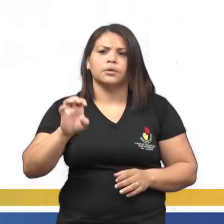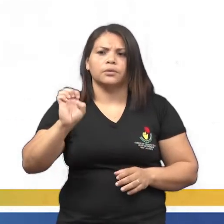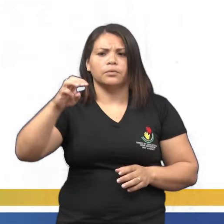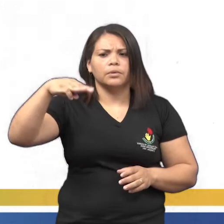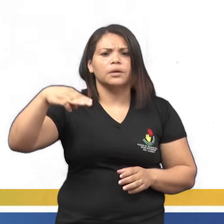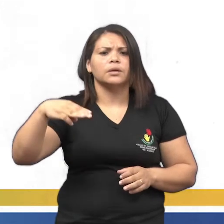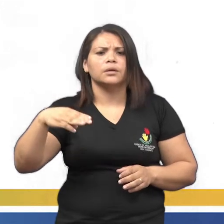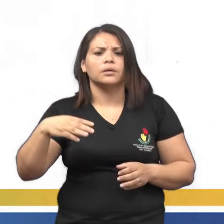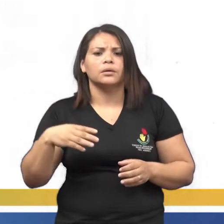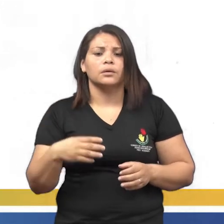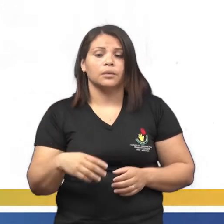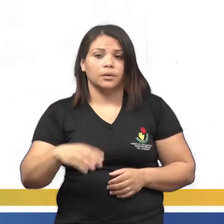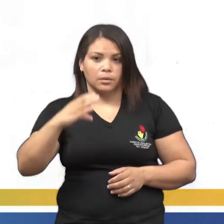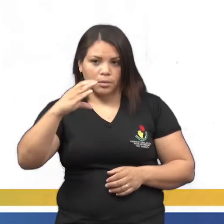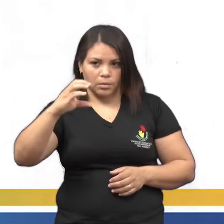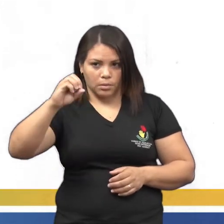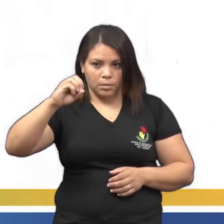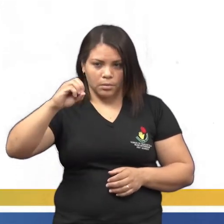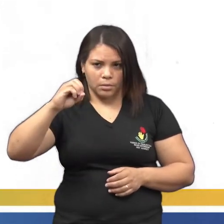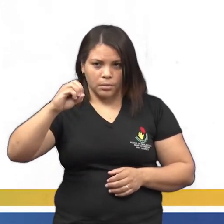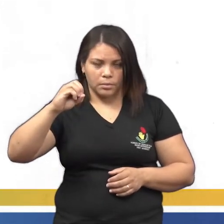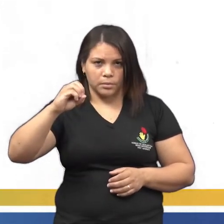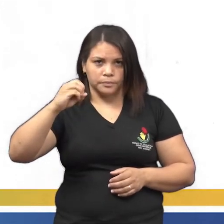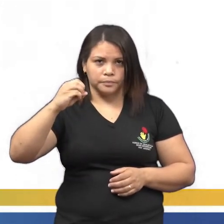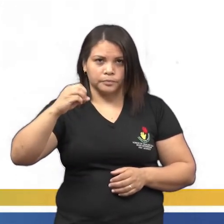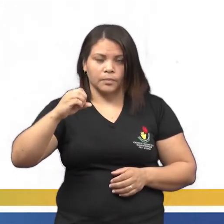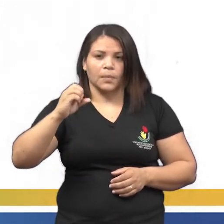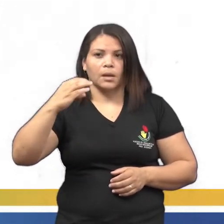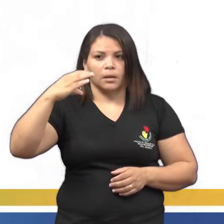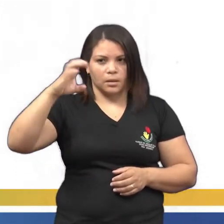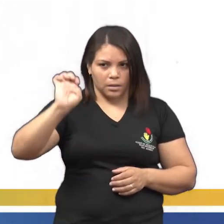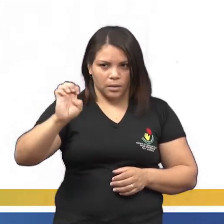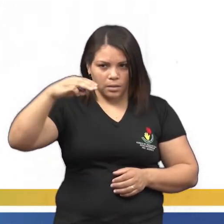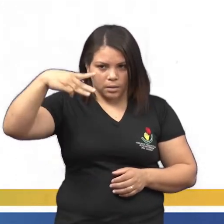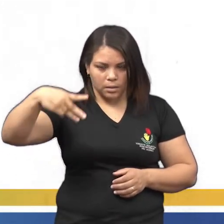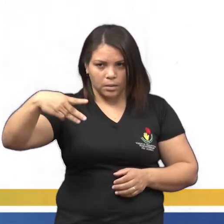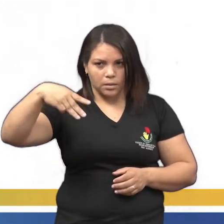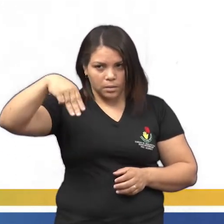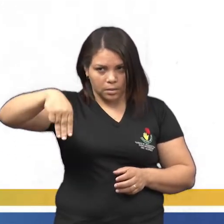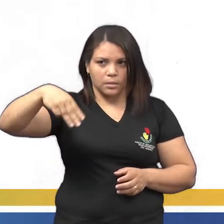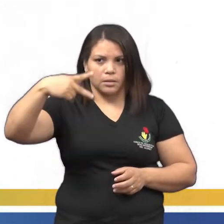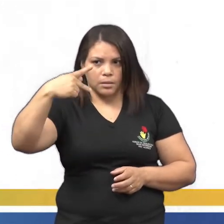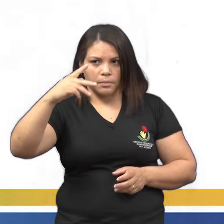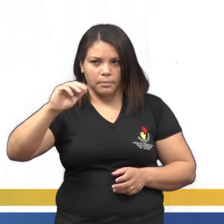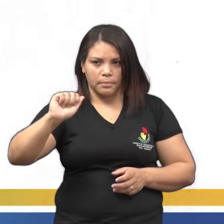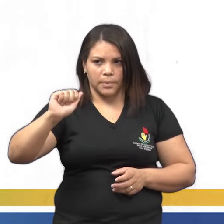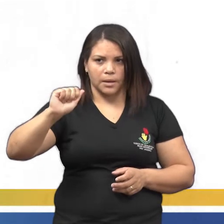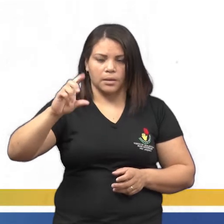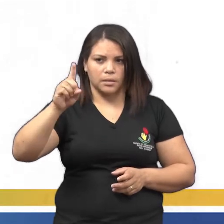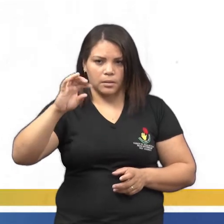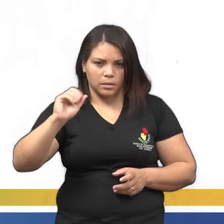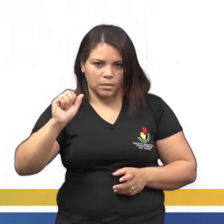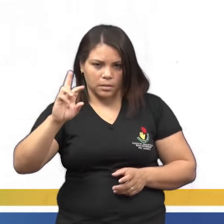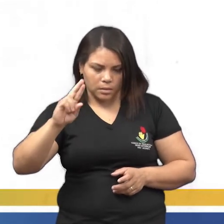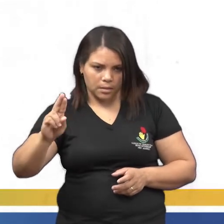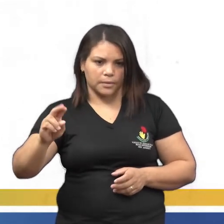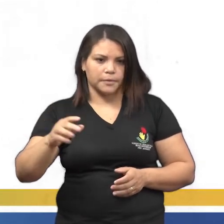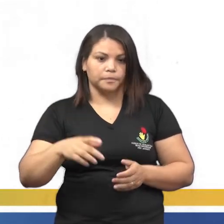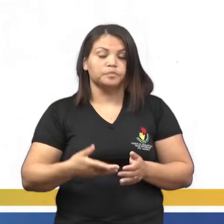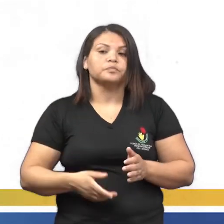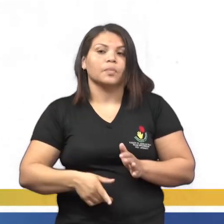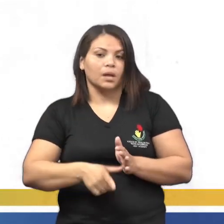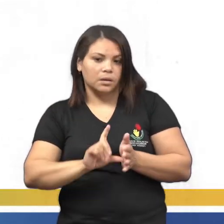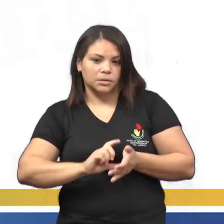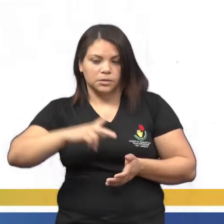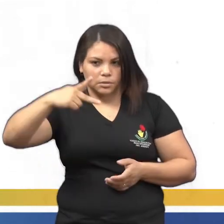com M, né? M de Maria, certo? Fica EMPADA com M, antes do P. E aí vem os outros